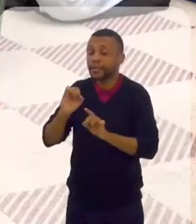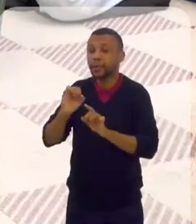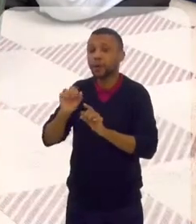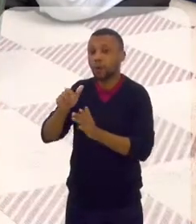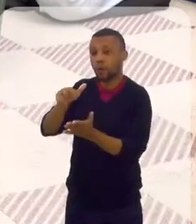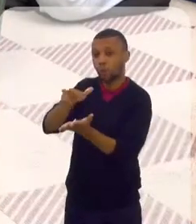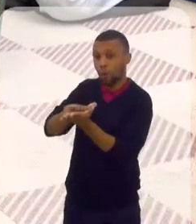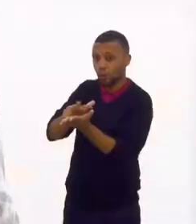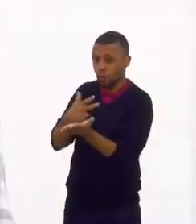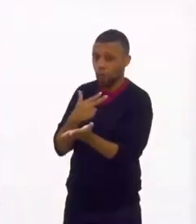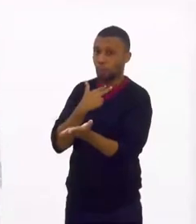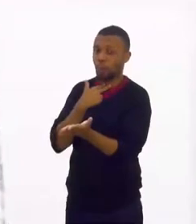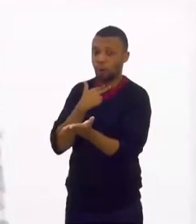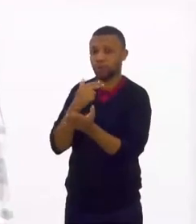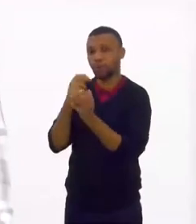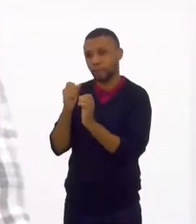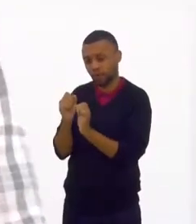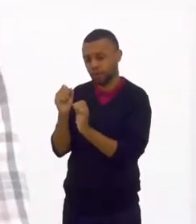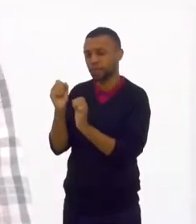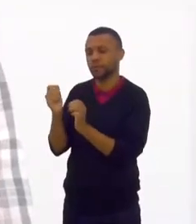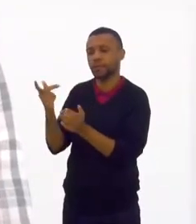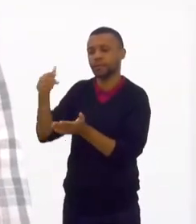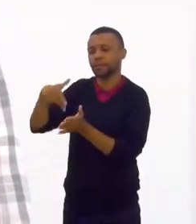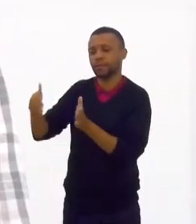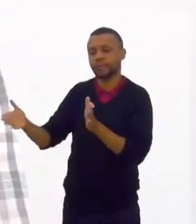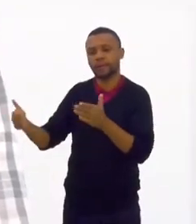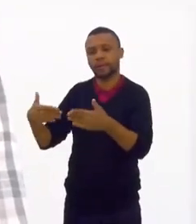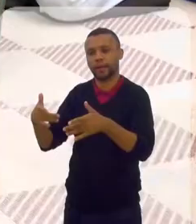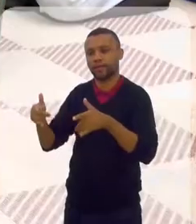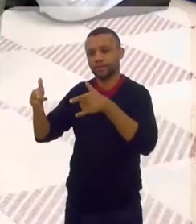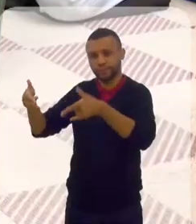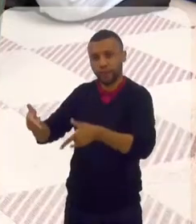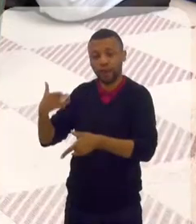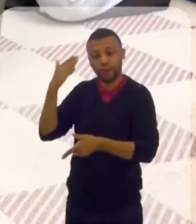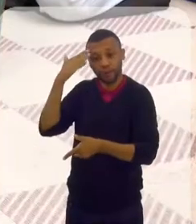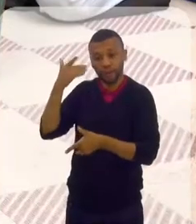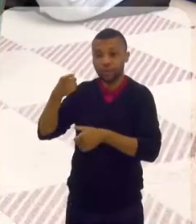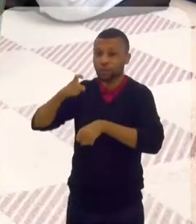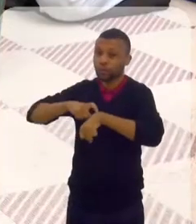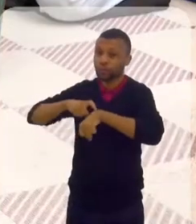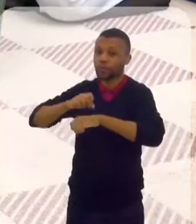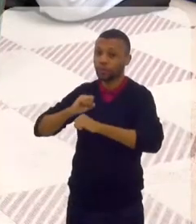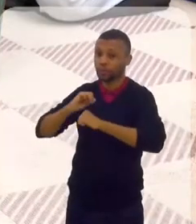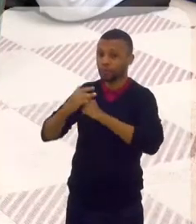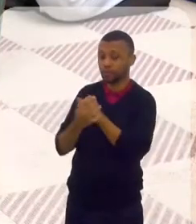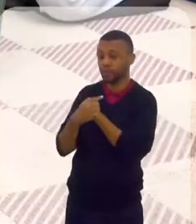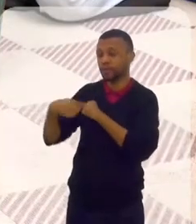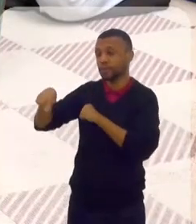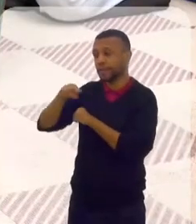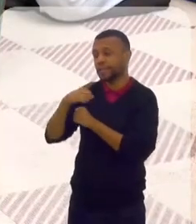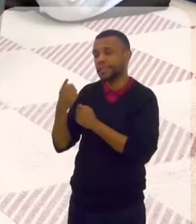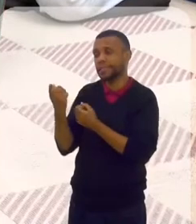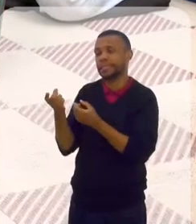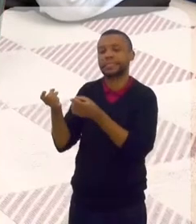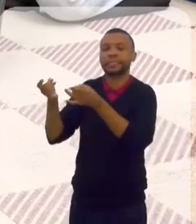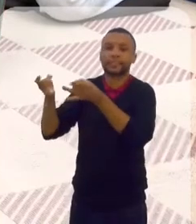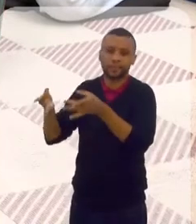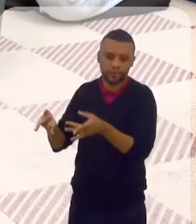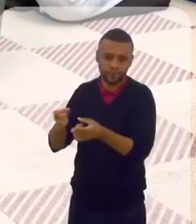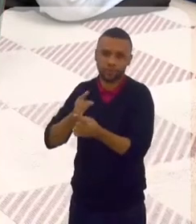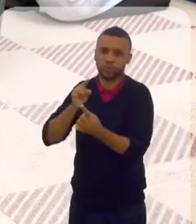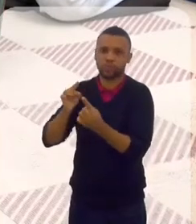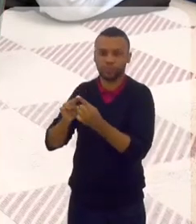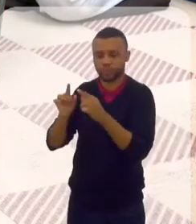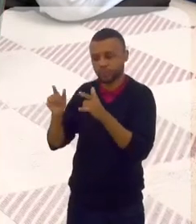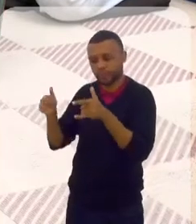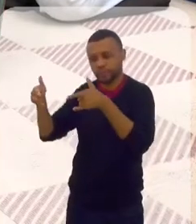enterrar sem caixão, pode colocar na caixa e colocar na terra. Tá. Eu sei que, na pandemia, vocês abriram mão disso para que fosse